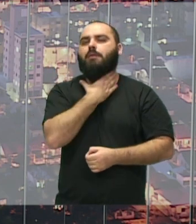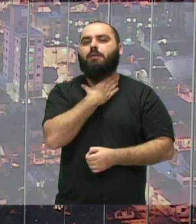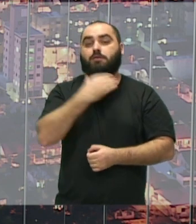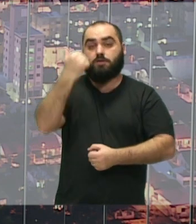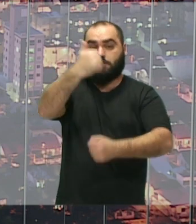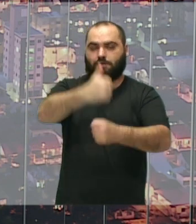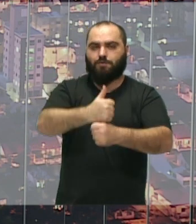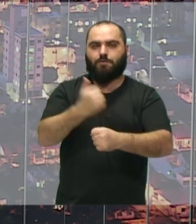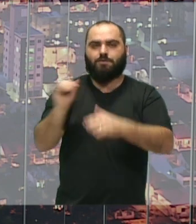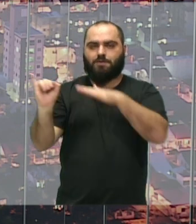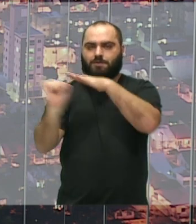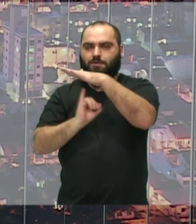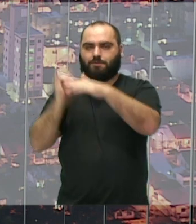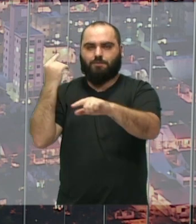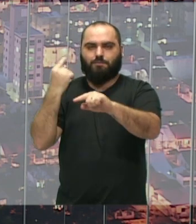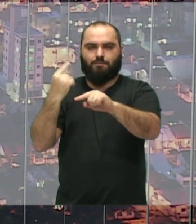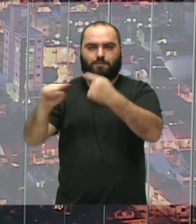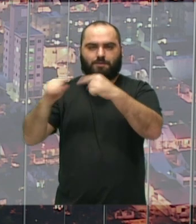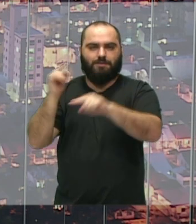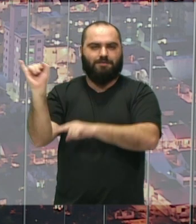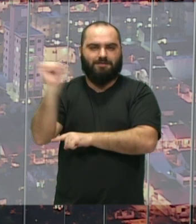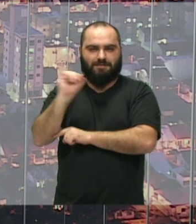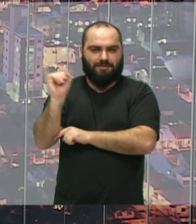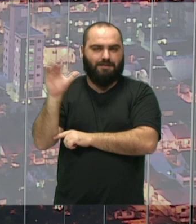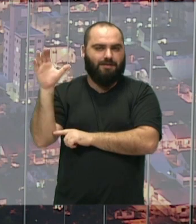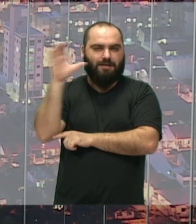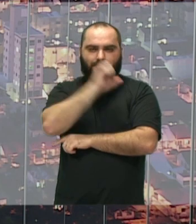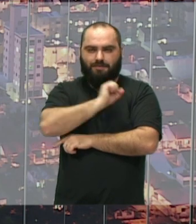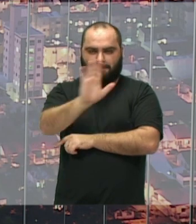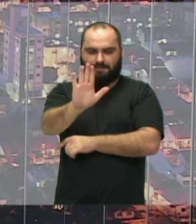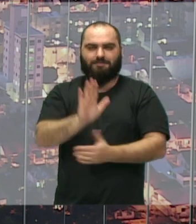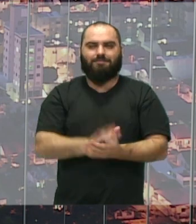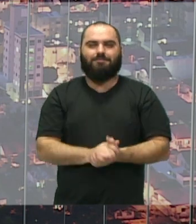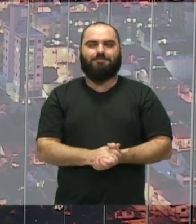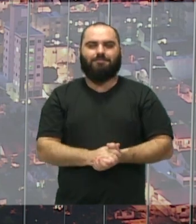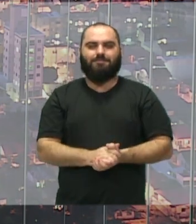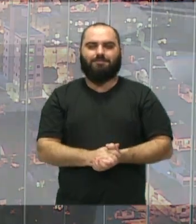diretor do conservatório de música de Itajaí, Eliezer Patice. Até mais.